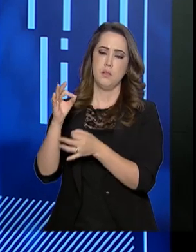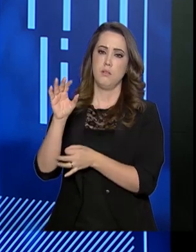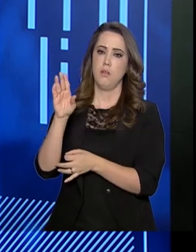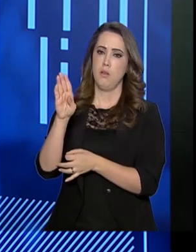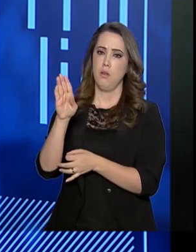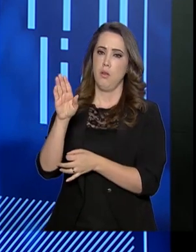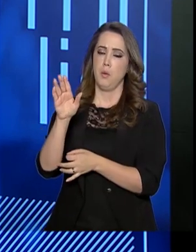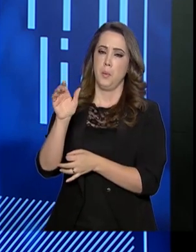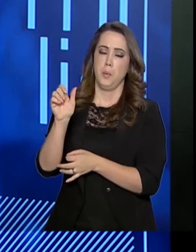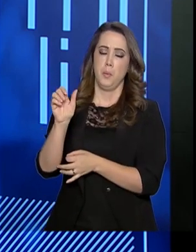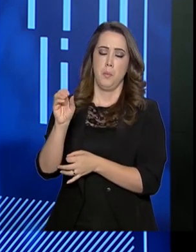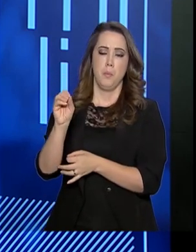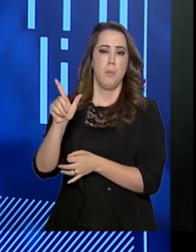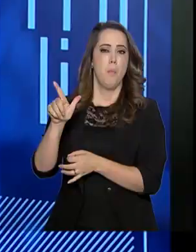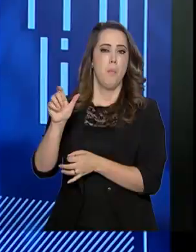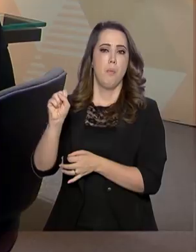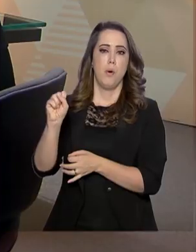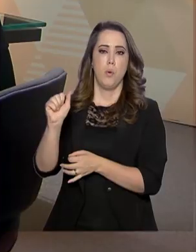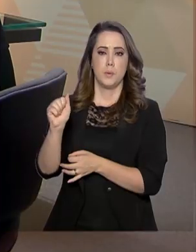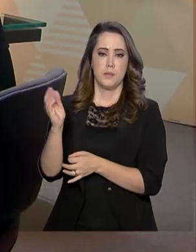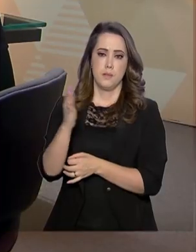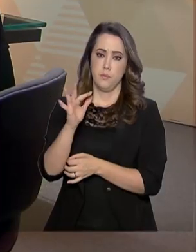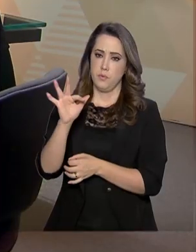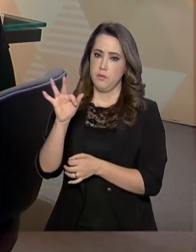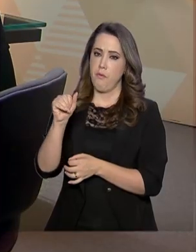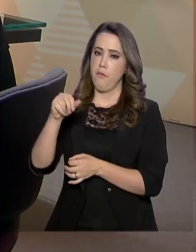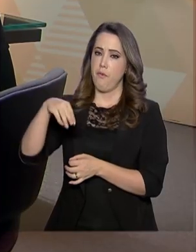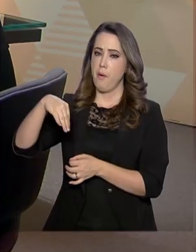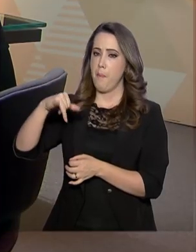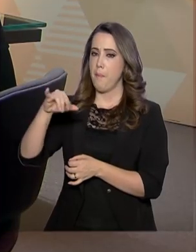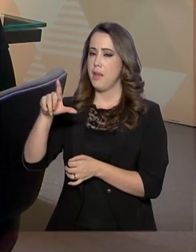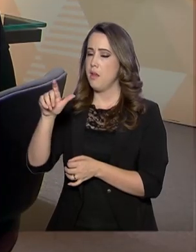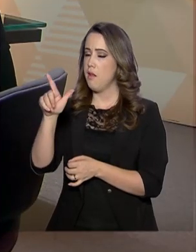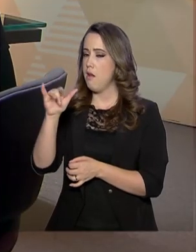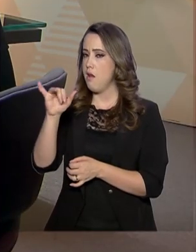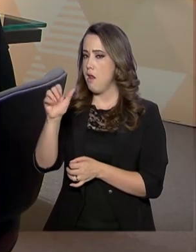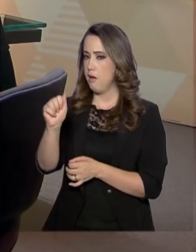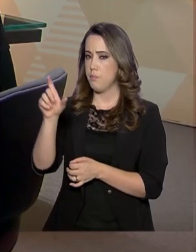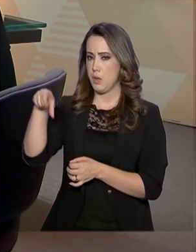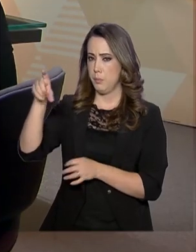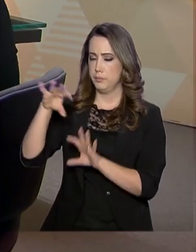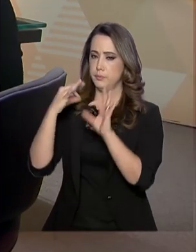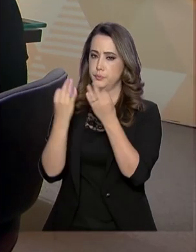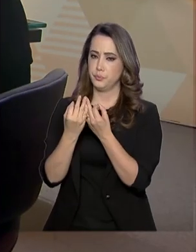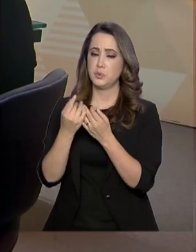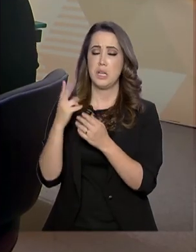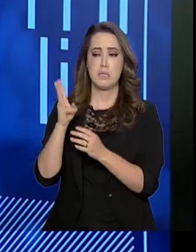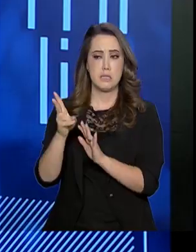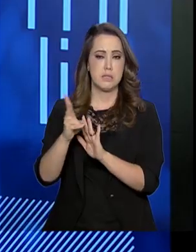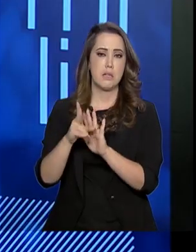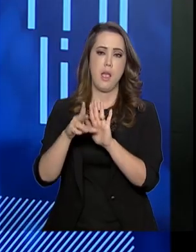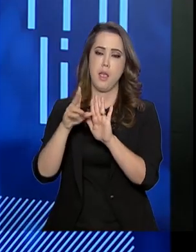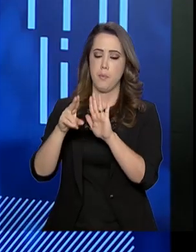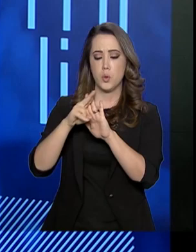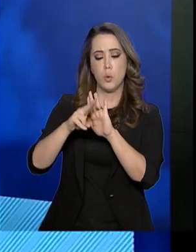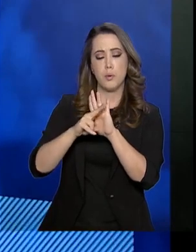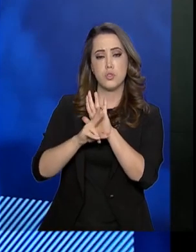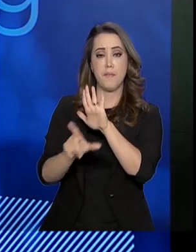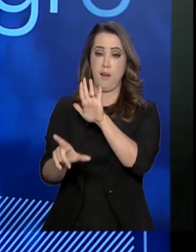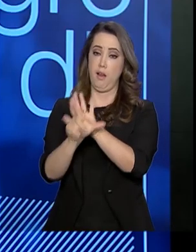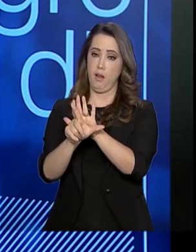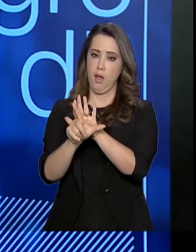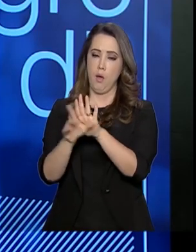proteção social, sempre existiu como responsabilidade de governo, previsto em lei. As leis foram aprimoradas e